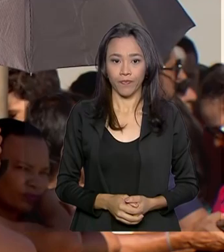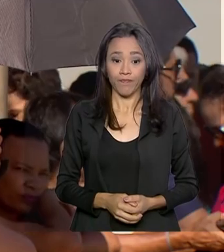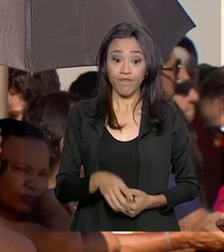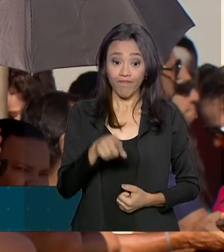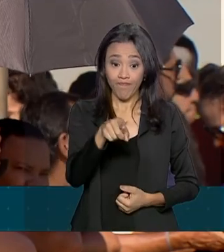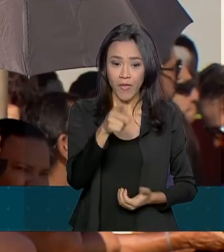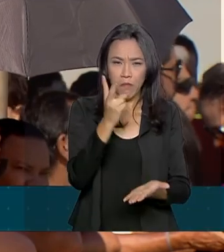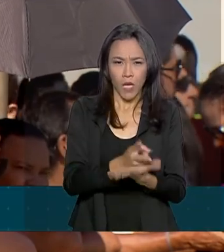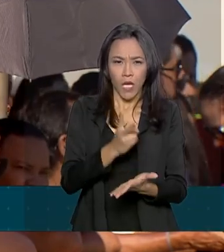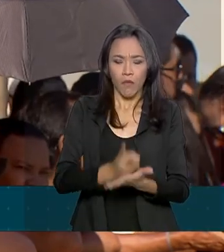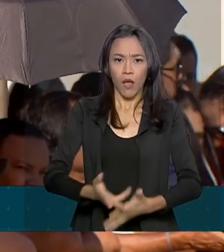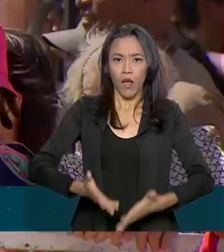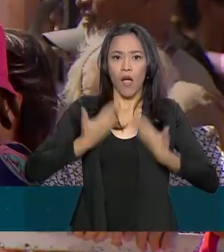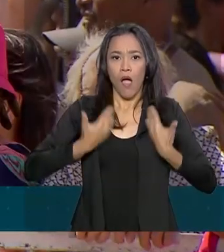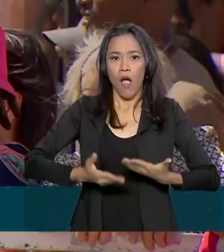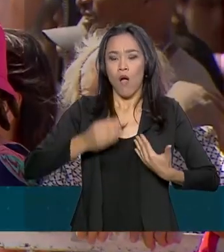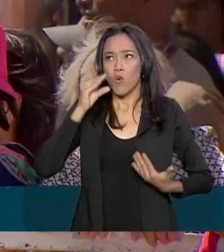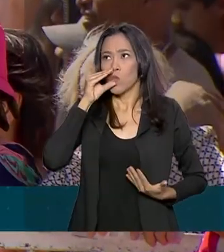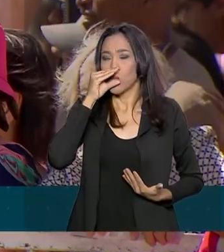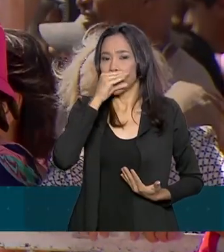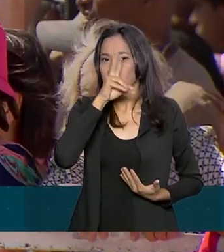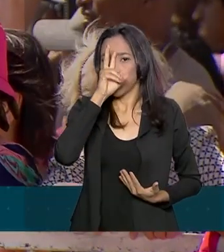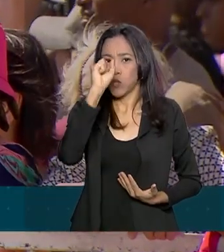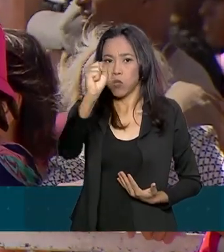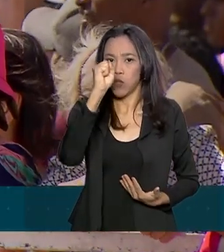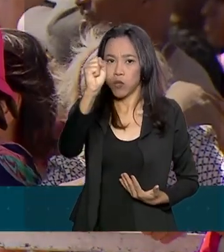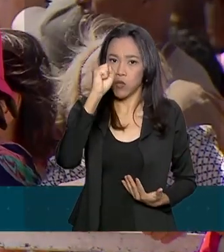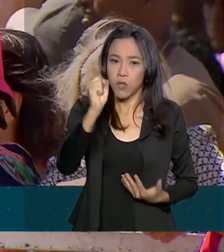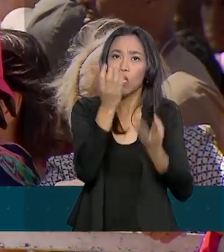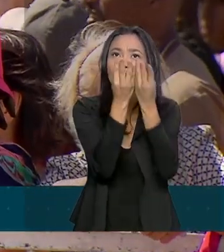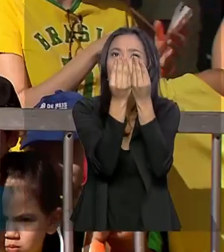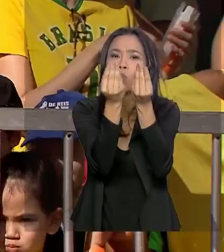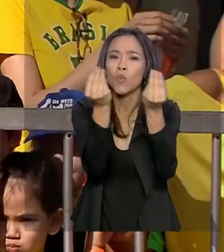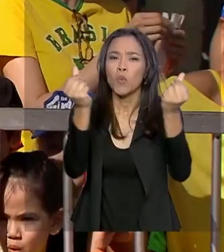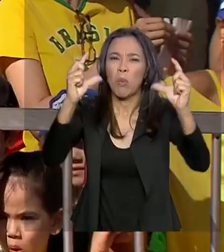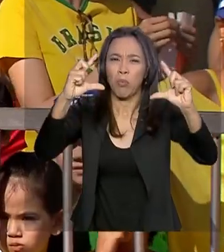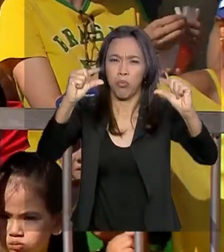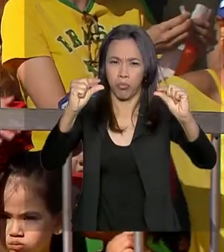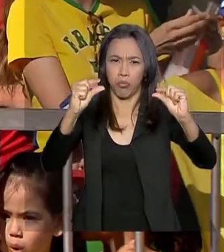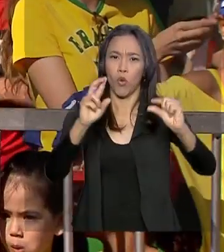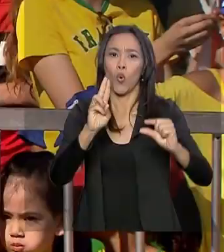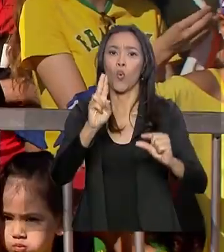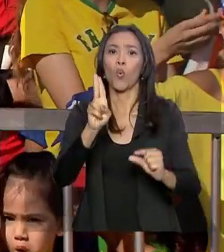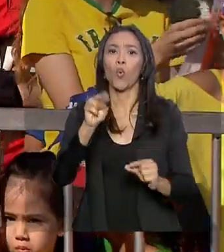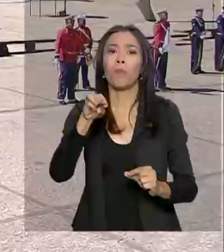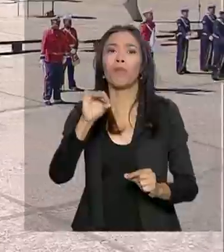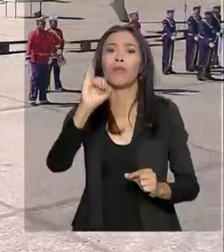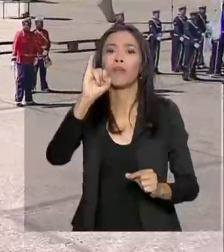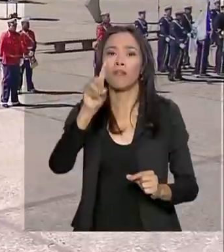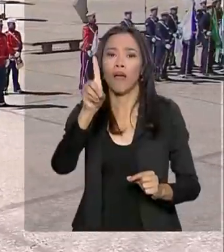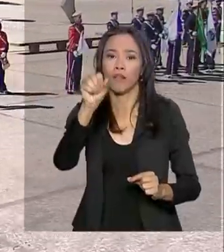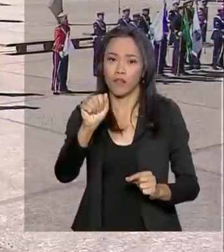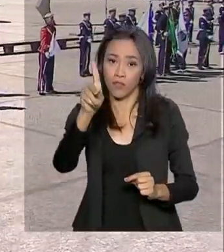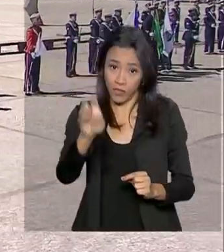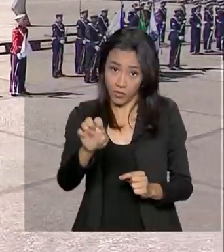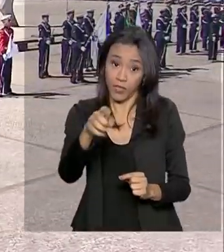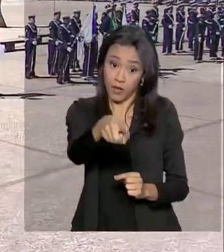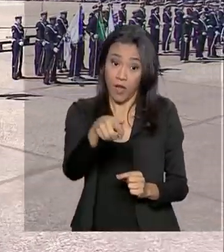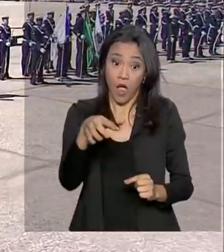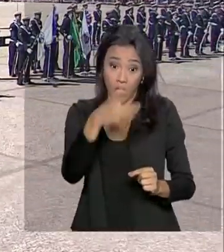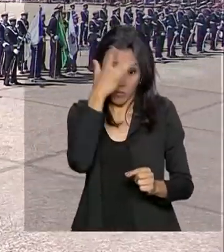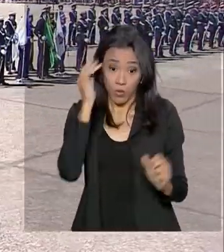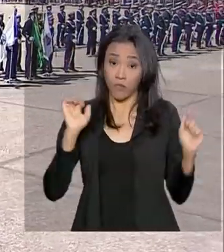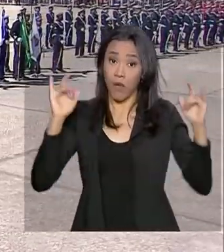Mesmo com o calor forte e a umidade baixa na capital do país, o programa de muita gente foi ver a cerimônia